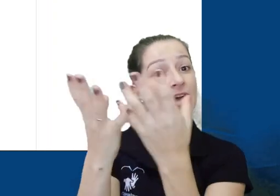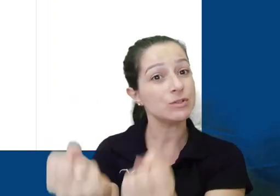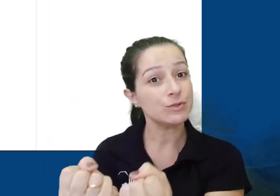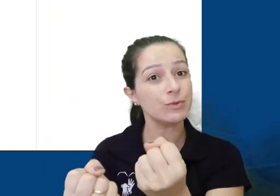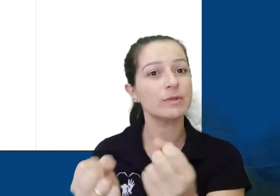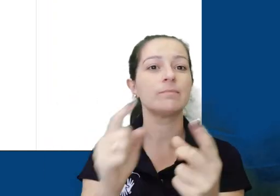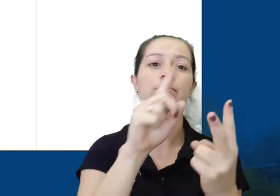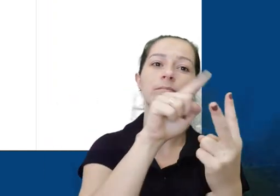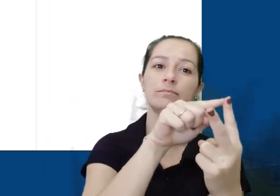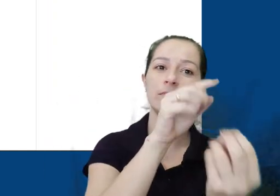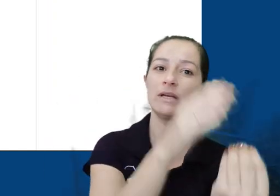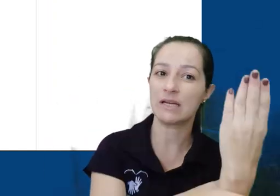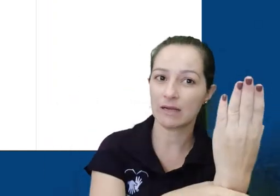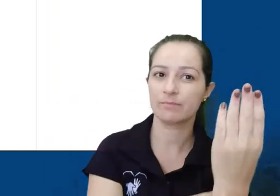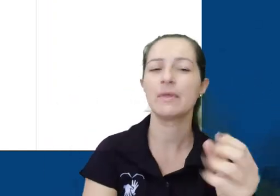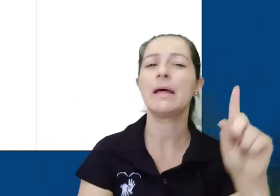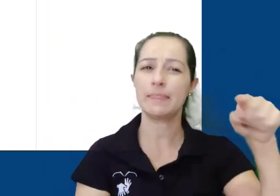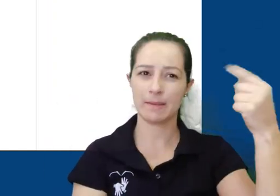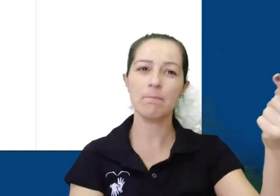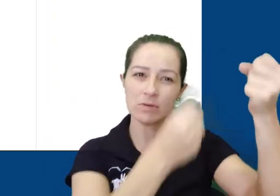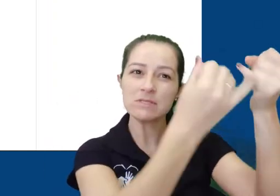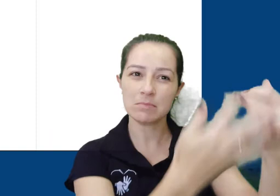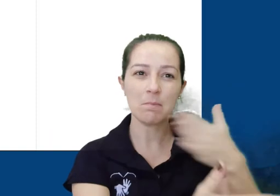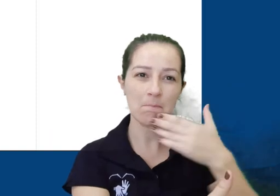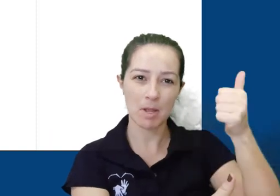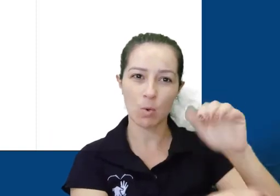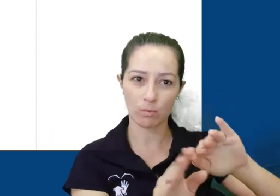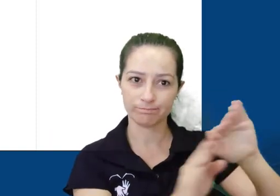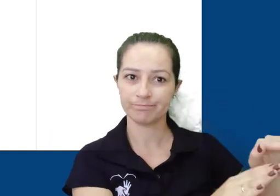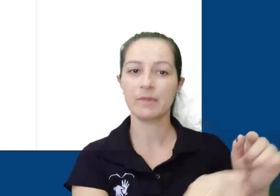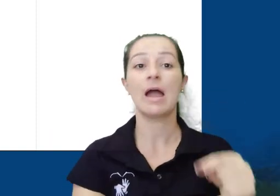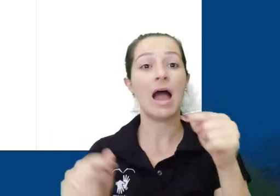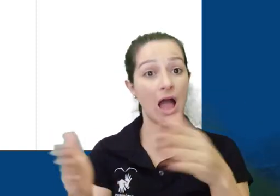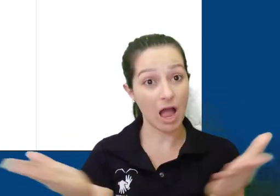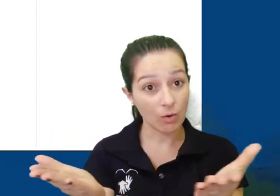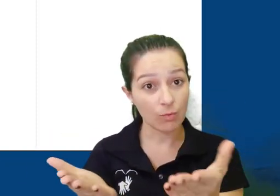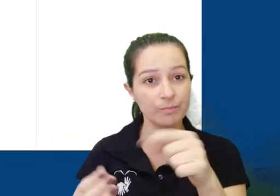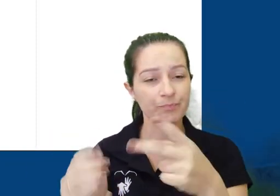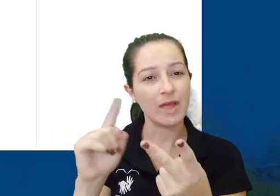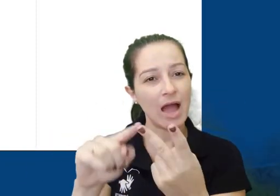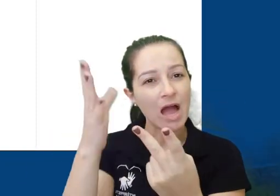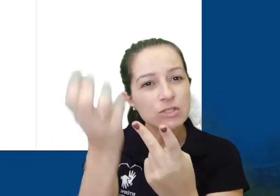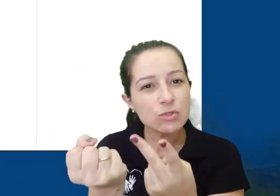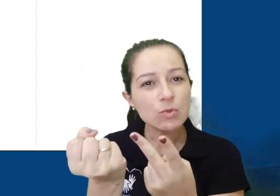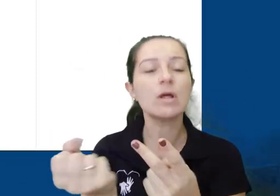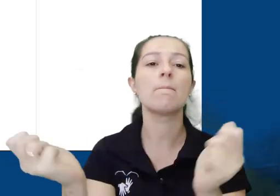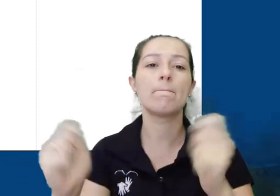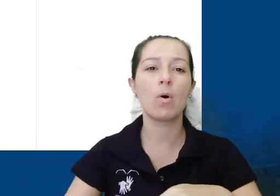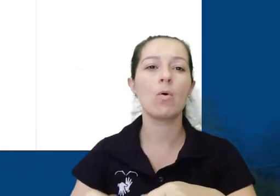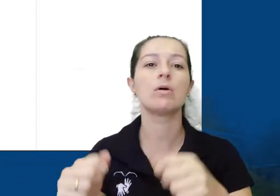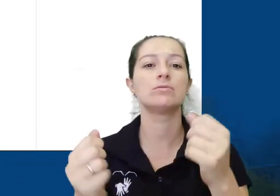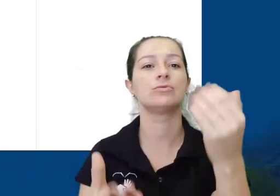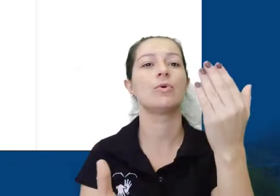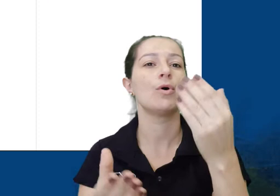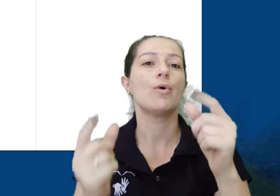adicionar e outro de criar. Irei entrar em mais detalhes sobre eles em próximos vídeos, mas no adicionar você pode adicionar um arquivo diretamente do